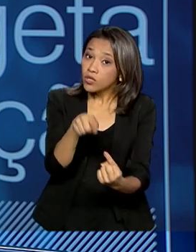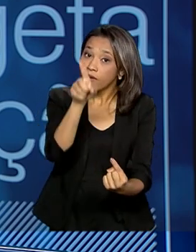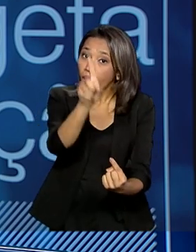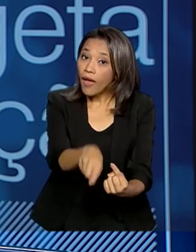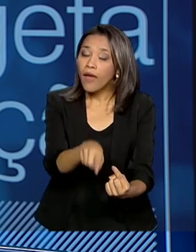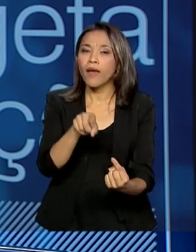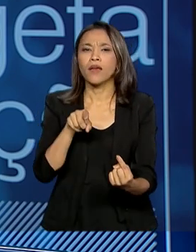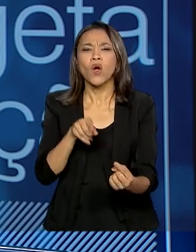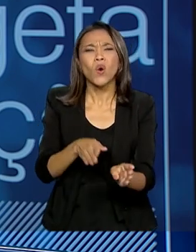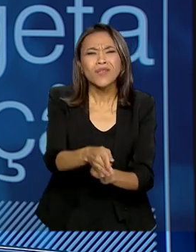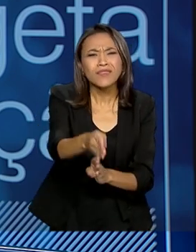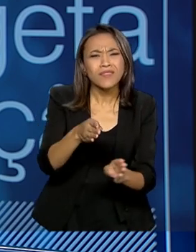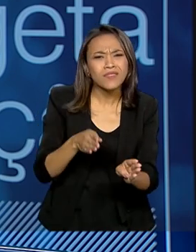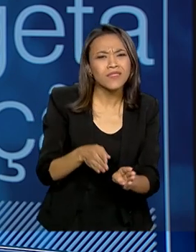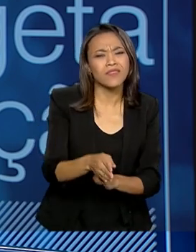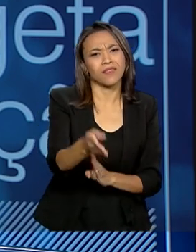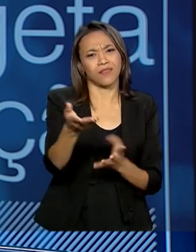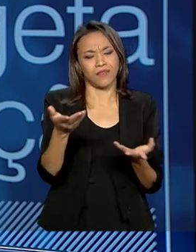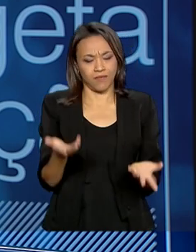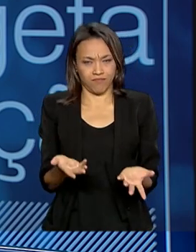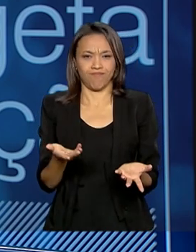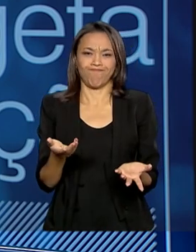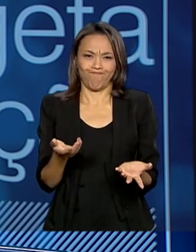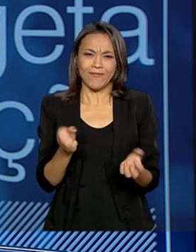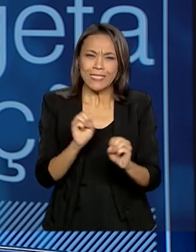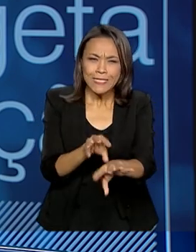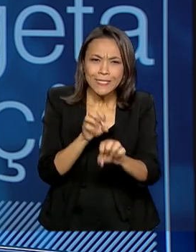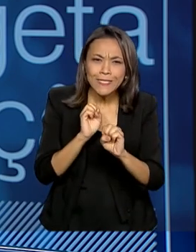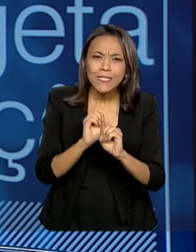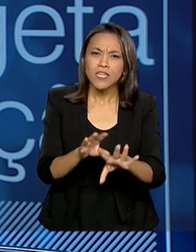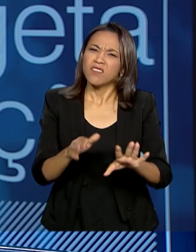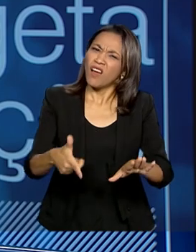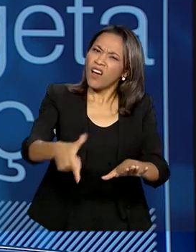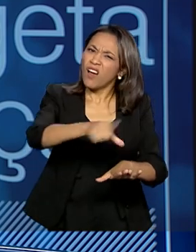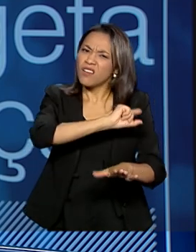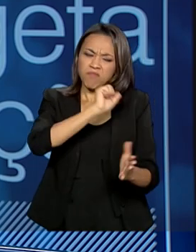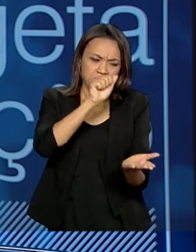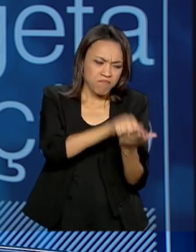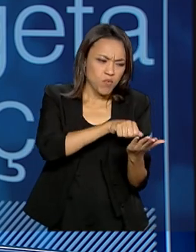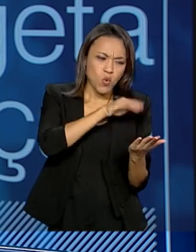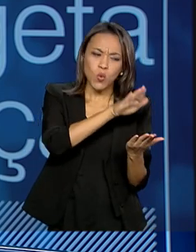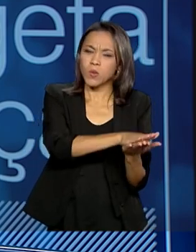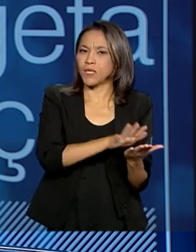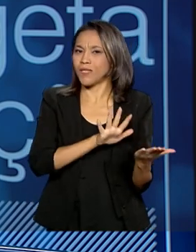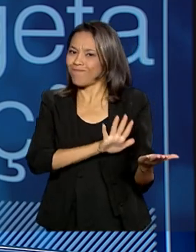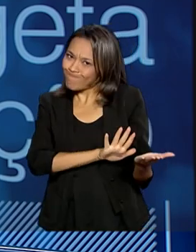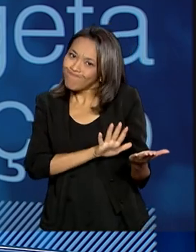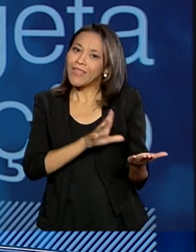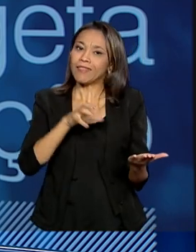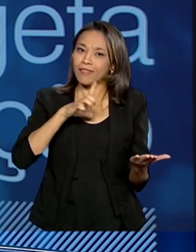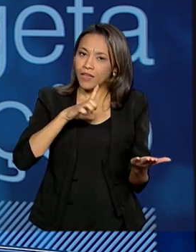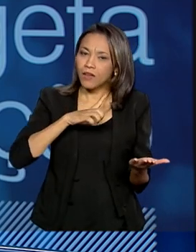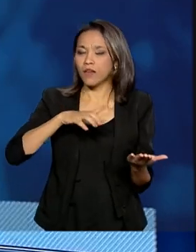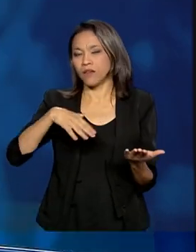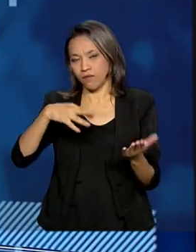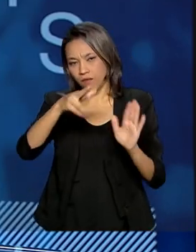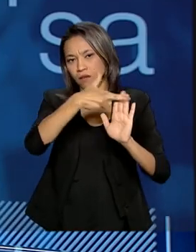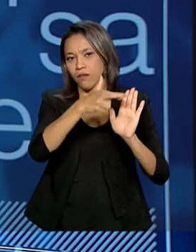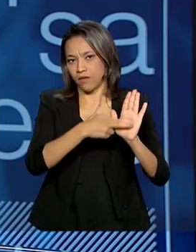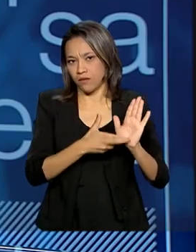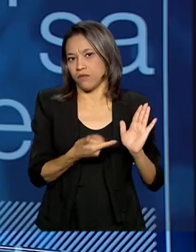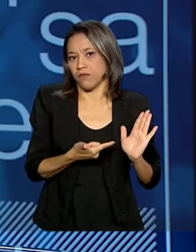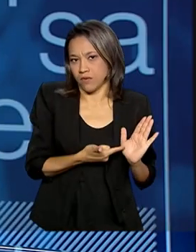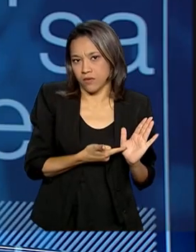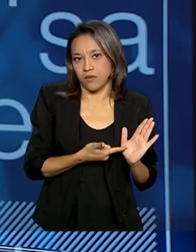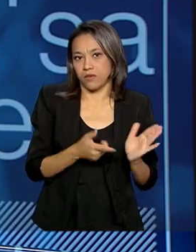educação ambiental antes da aplicação direta da multa. A multa de unidades de conservação tem alguns regramentos, que